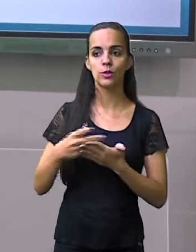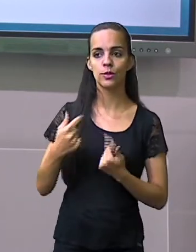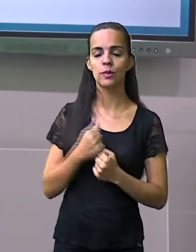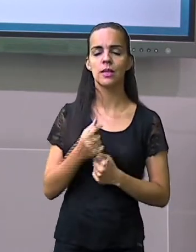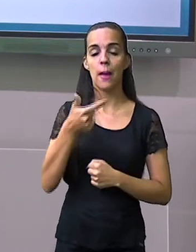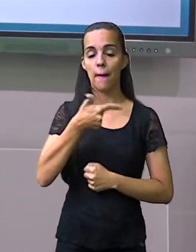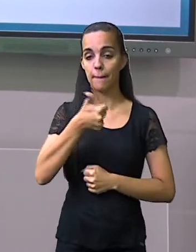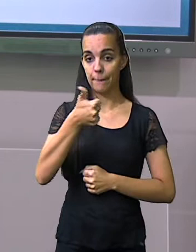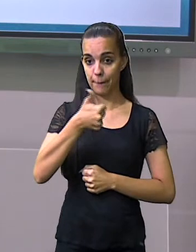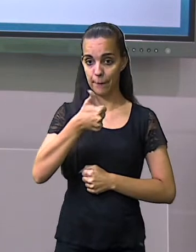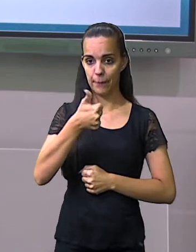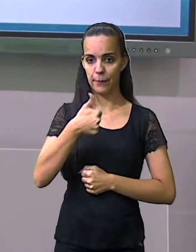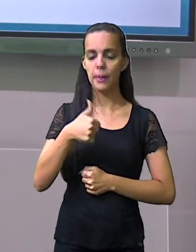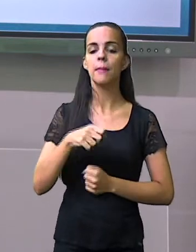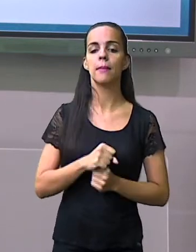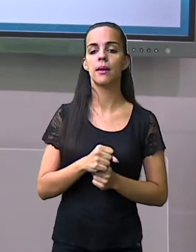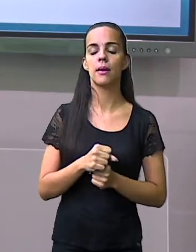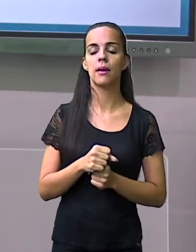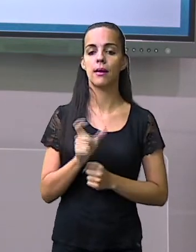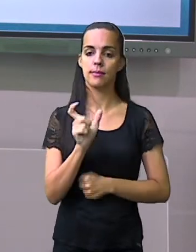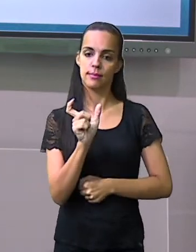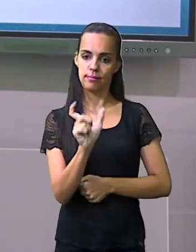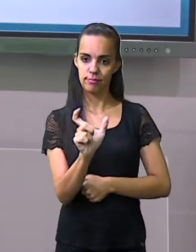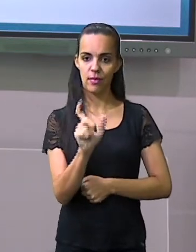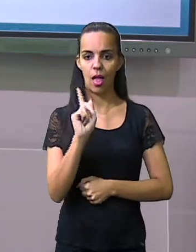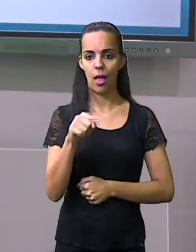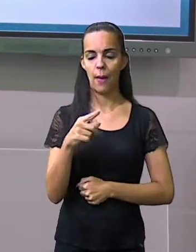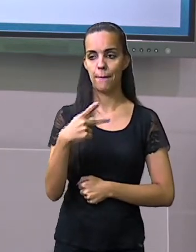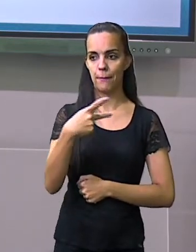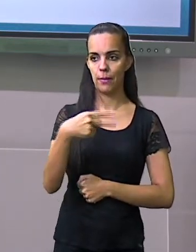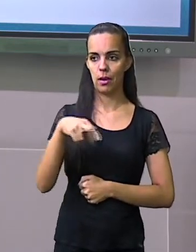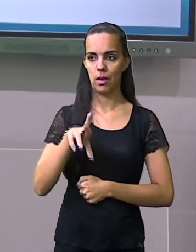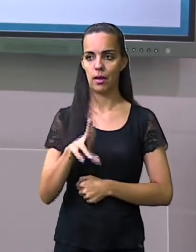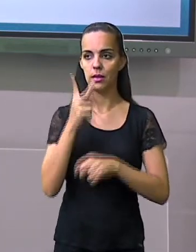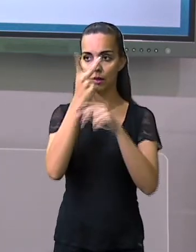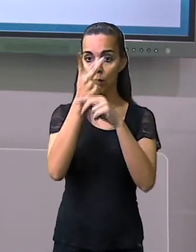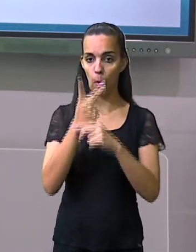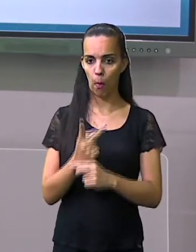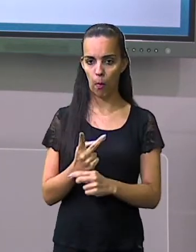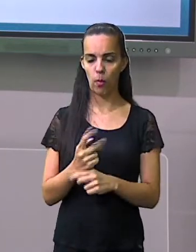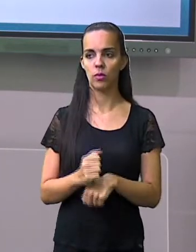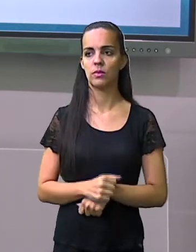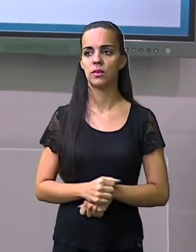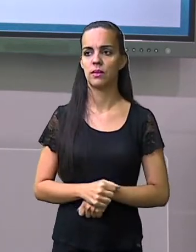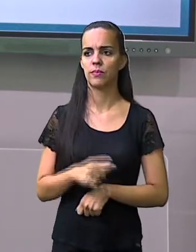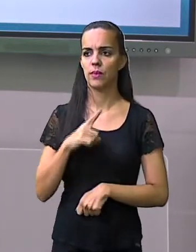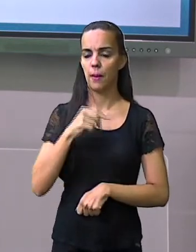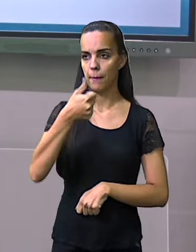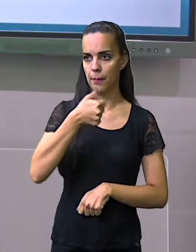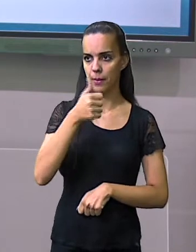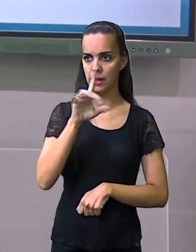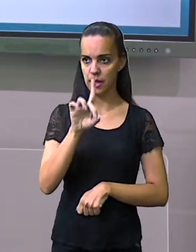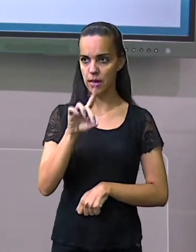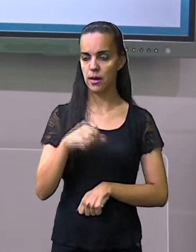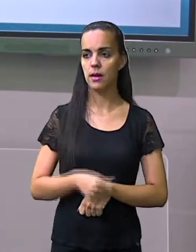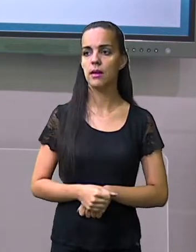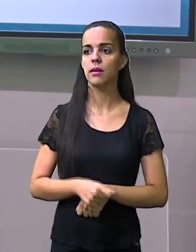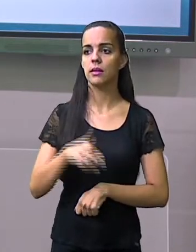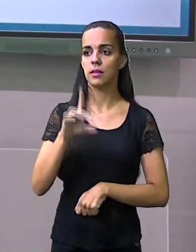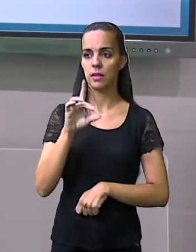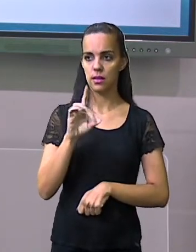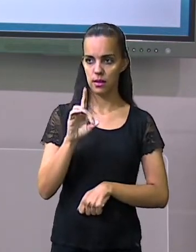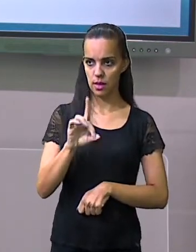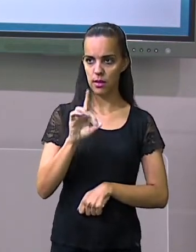sílaba aí é P-R-O. Vamos procurar essa frase? Nós já vimos aqui que a primeira é com D,